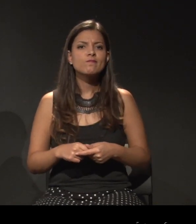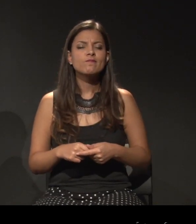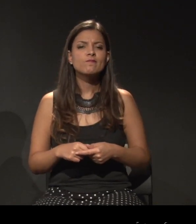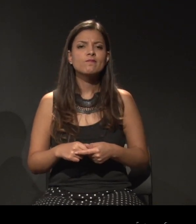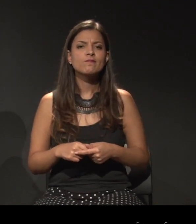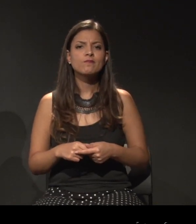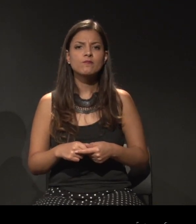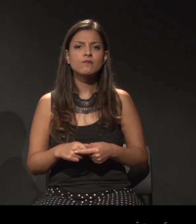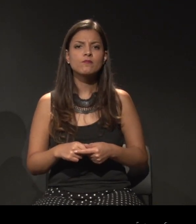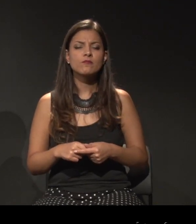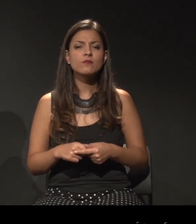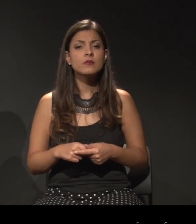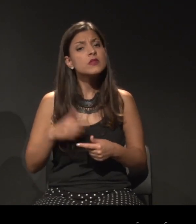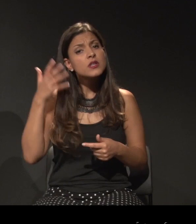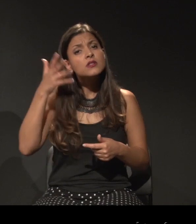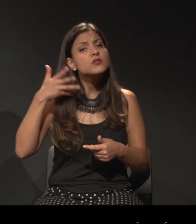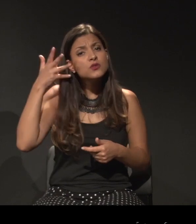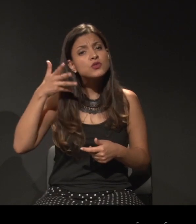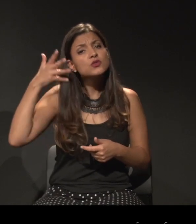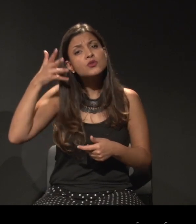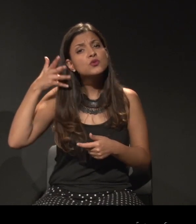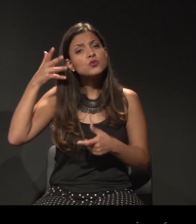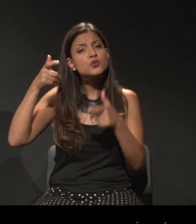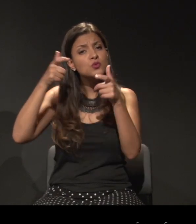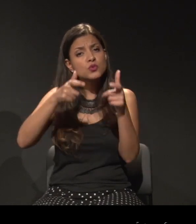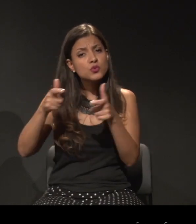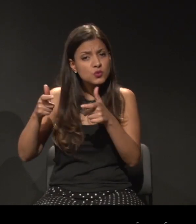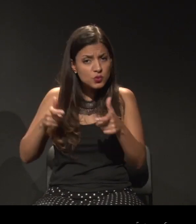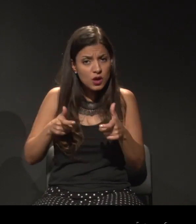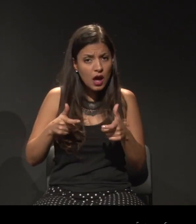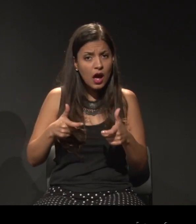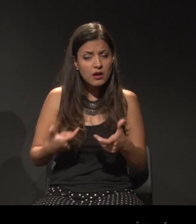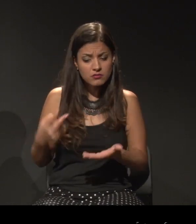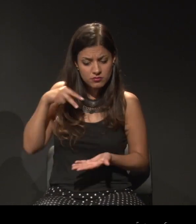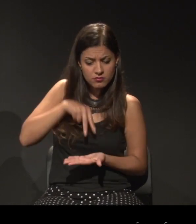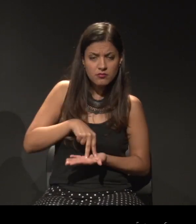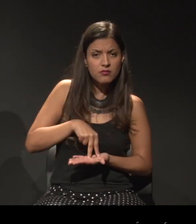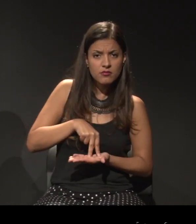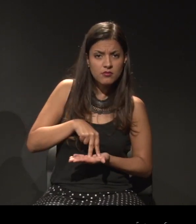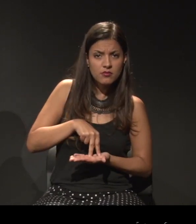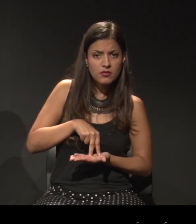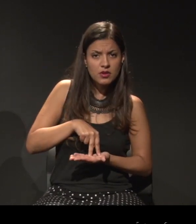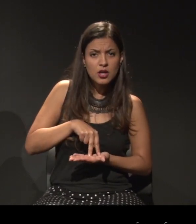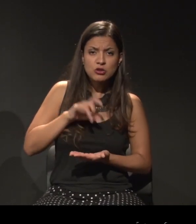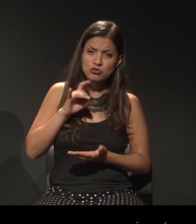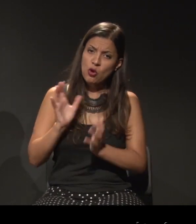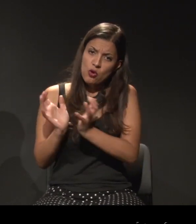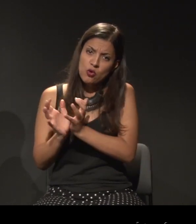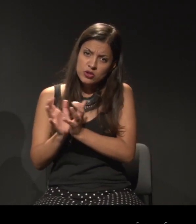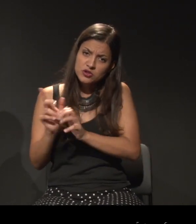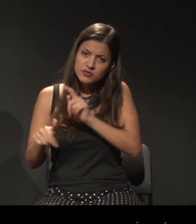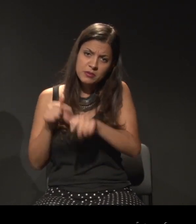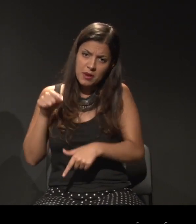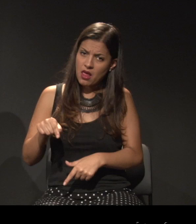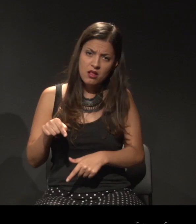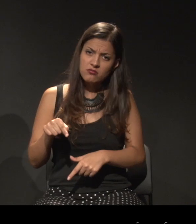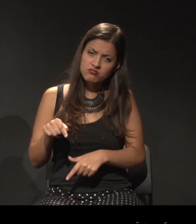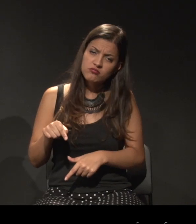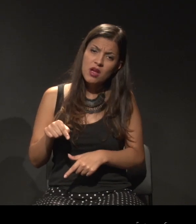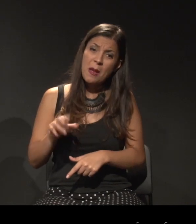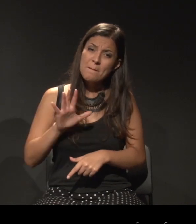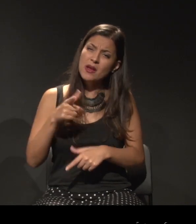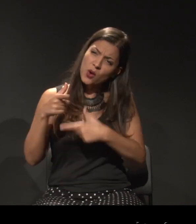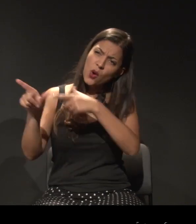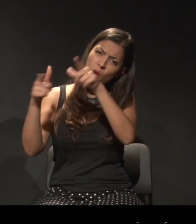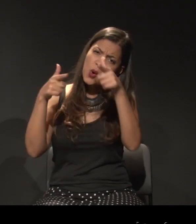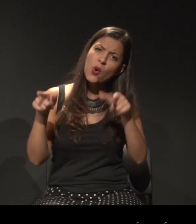os nossos discursos nos lugares onde nós estamos, não falo necessariamente nos coletivos que a gente trabalha, mas